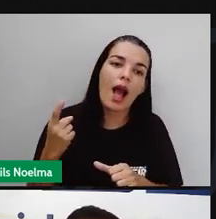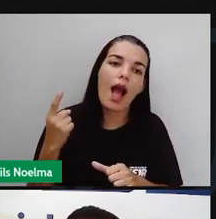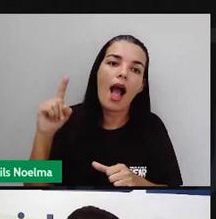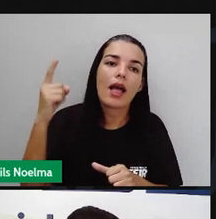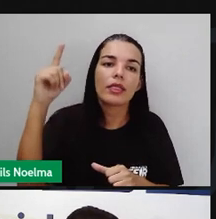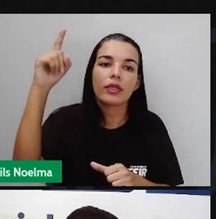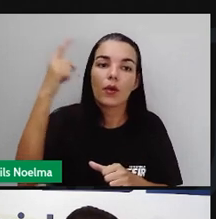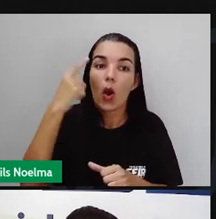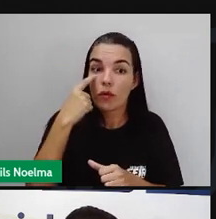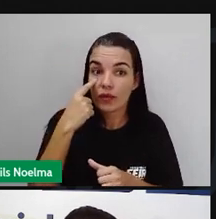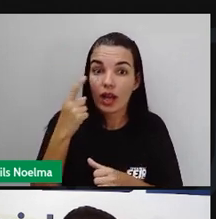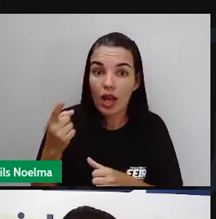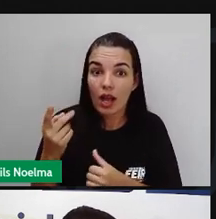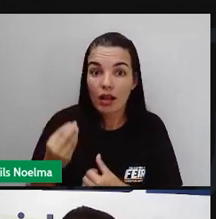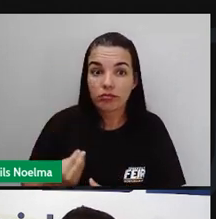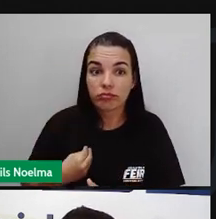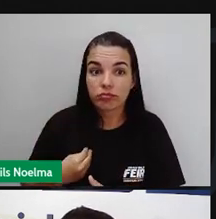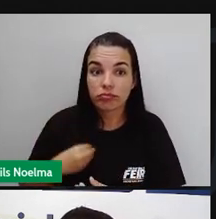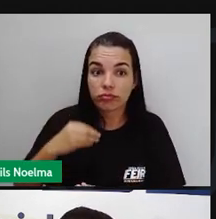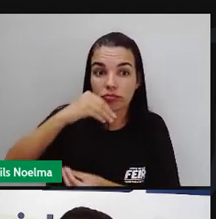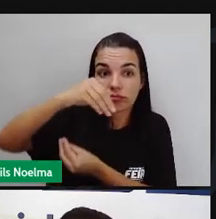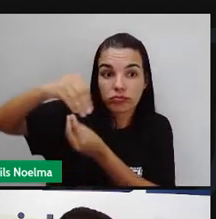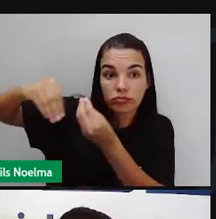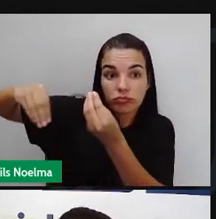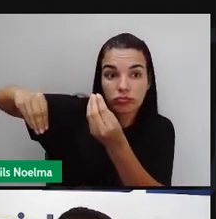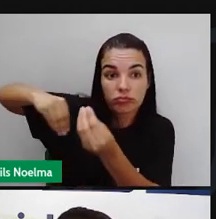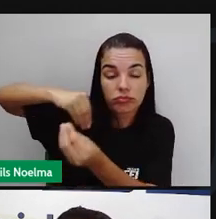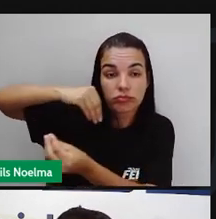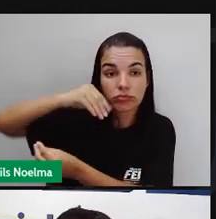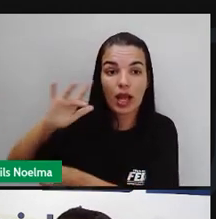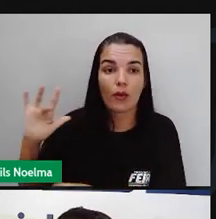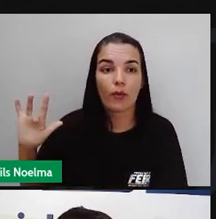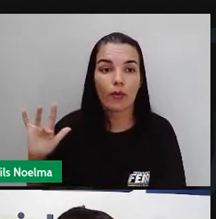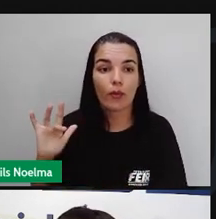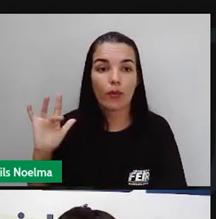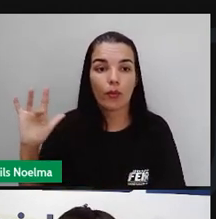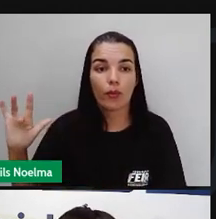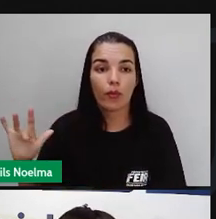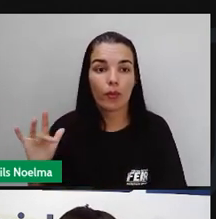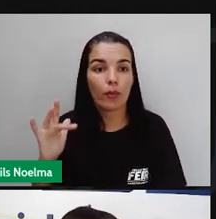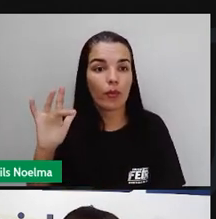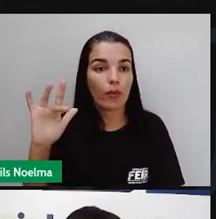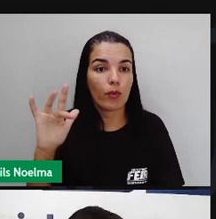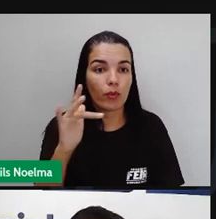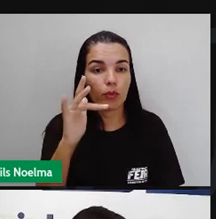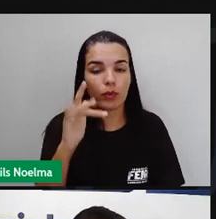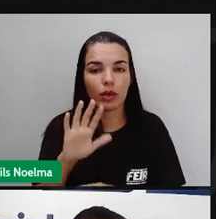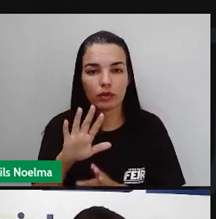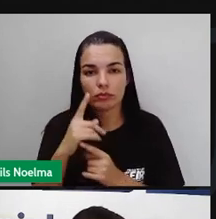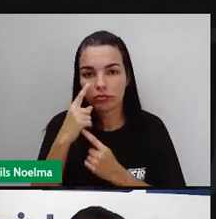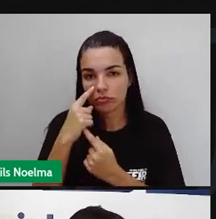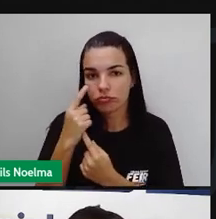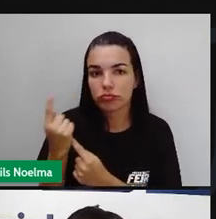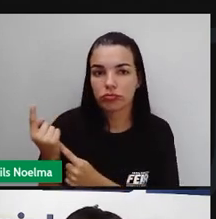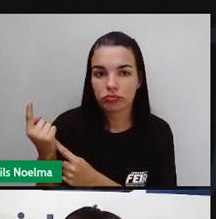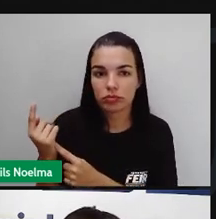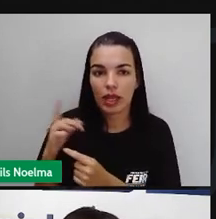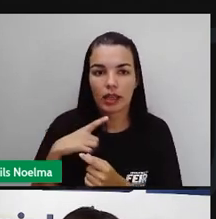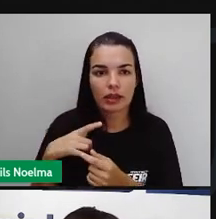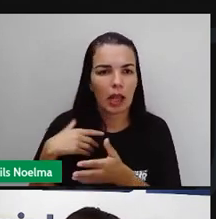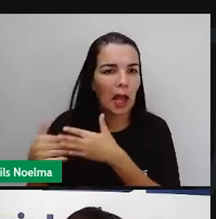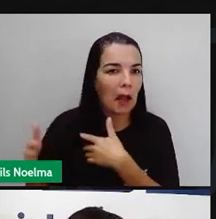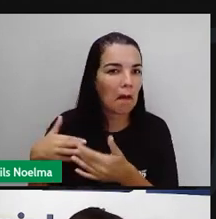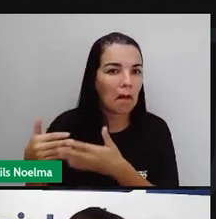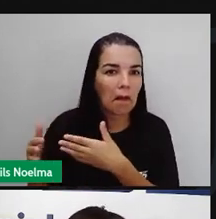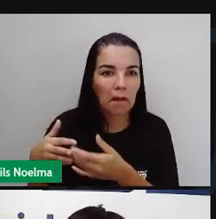Aedes aegypti, né? Primeiro, o mosquito, os mosquitos fêmeas depositam seus ovos em qualquer recipiente